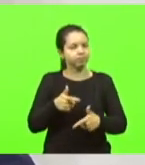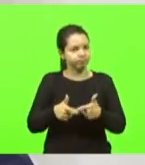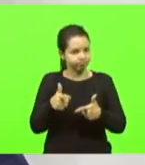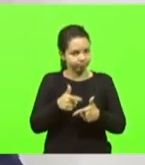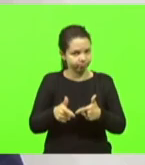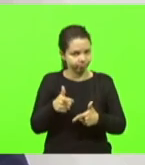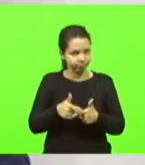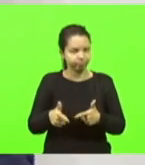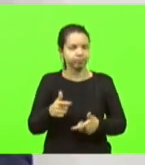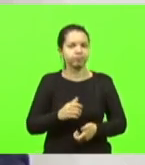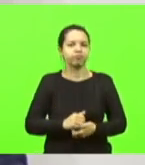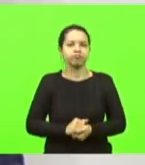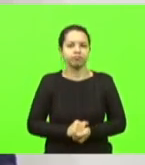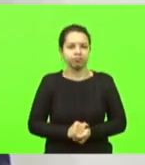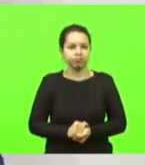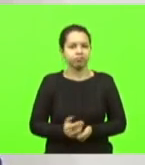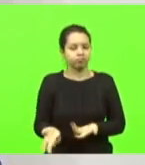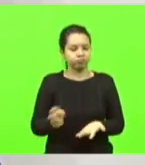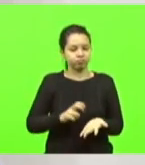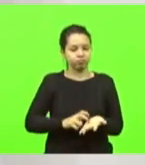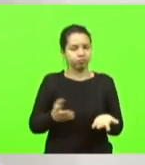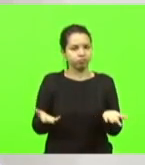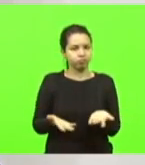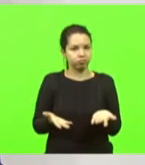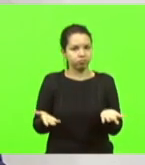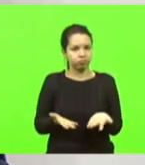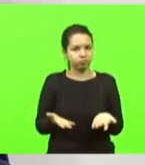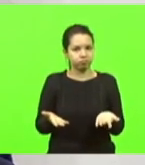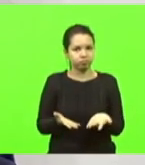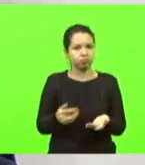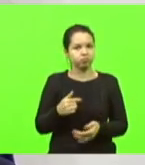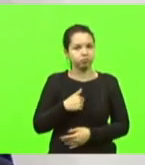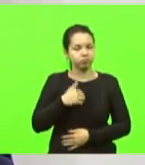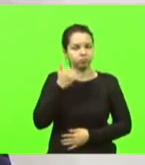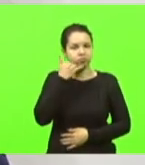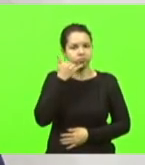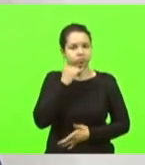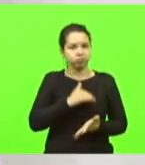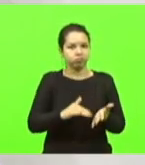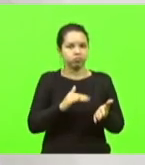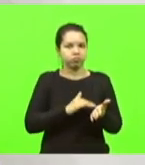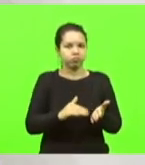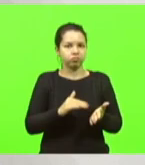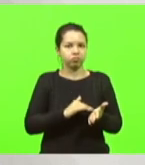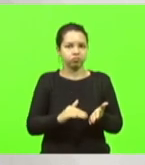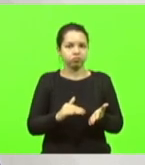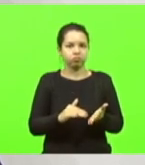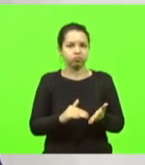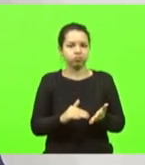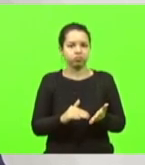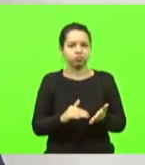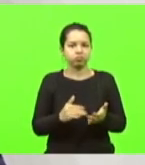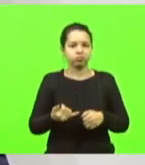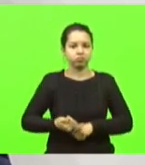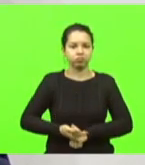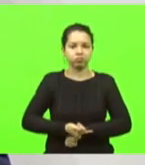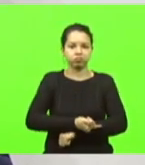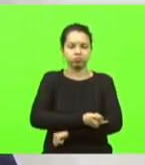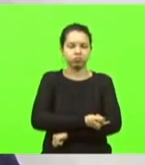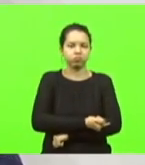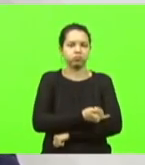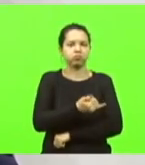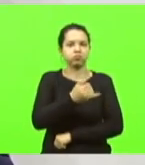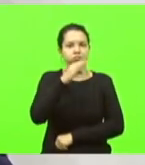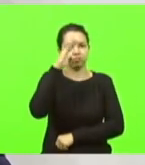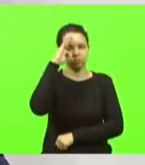manhã de hoje, senhor presidente, eu tive contato com o nosso secretário da Infraestrutura, o Tenente